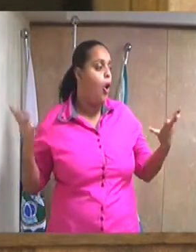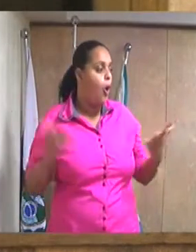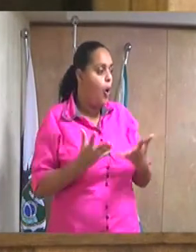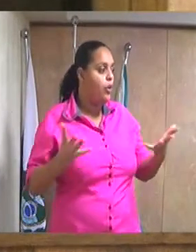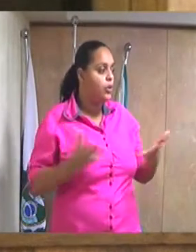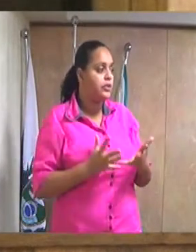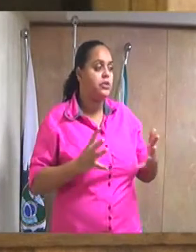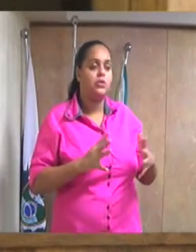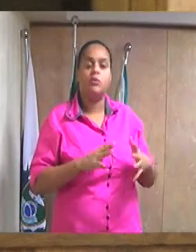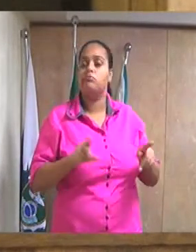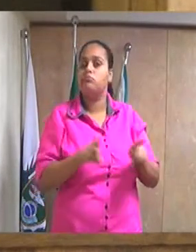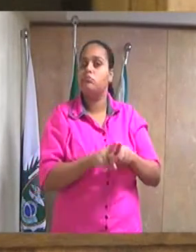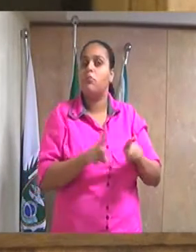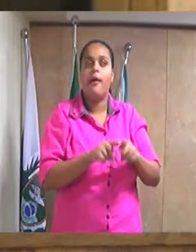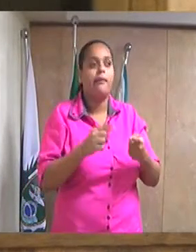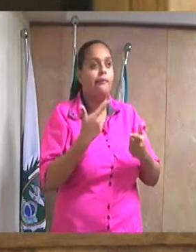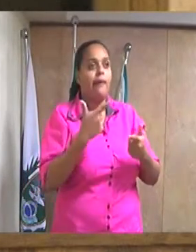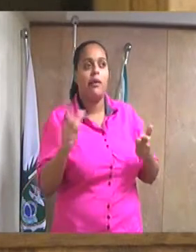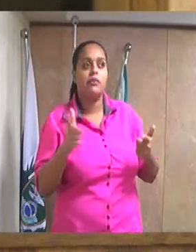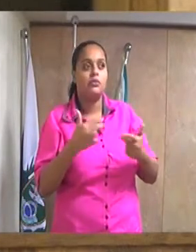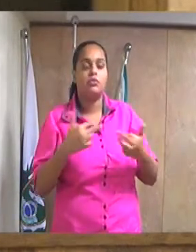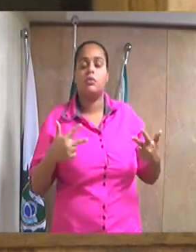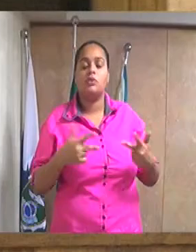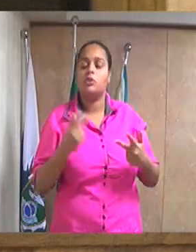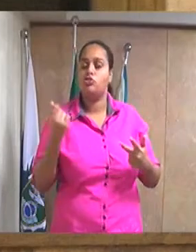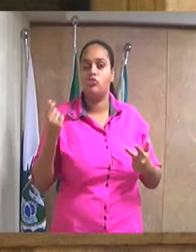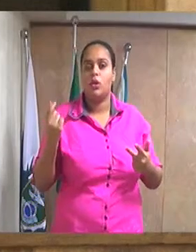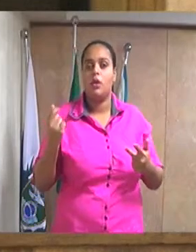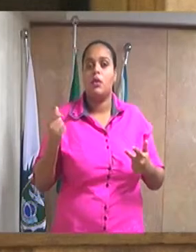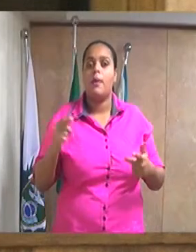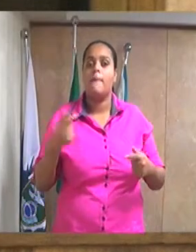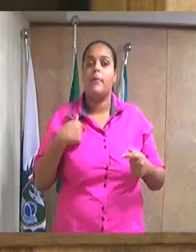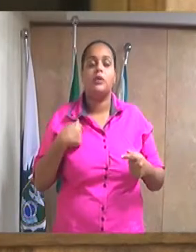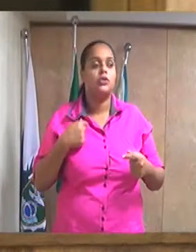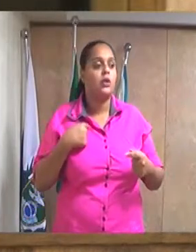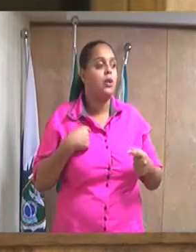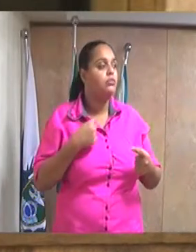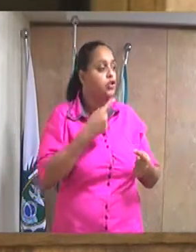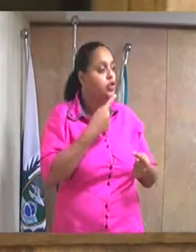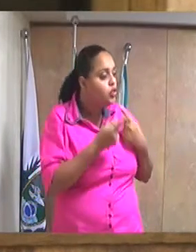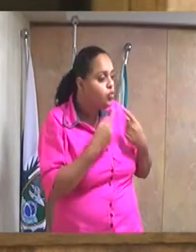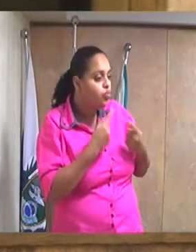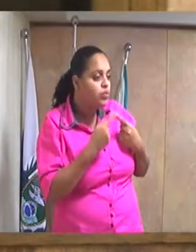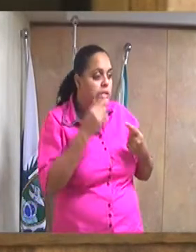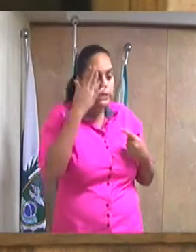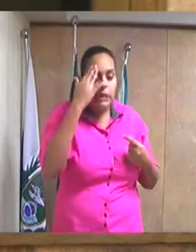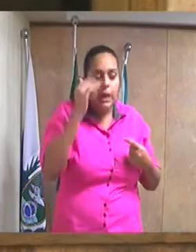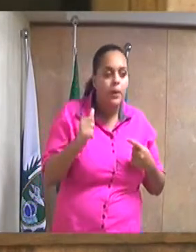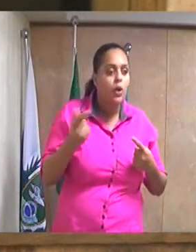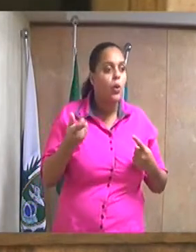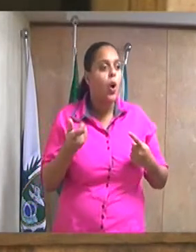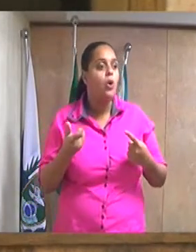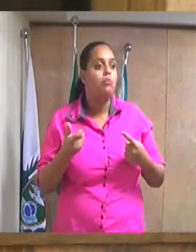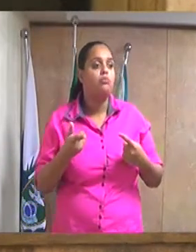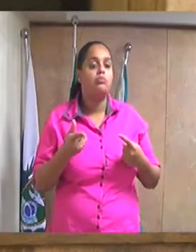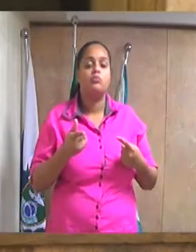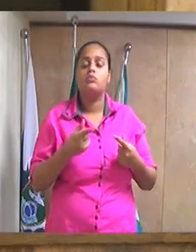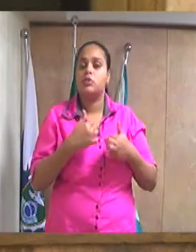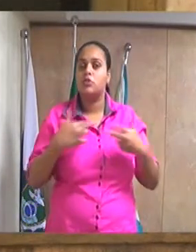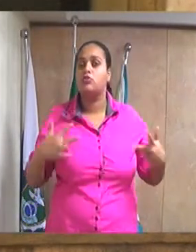praticamente quase recurso nenhum em caixa, nós queremos discutir e saber qual vai ser a contribuição,